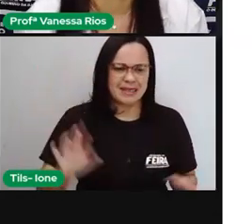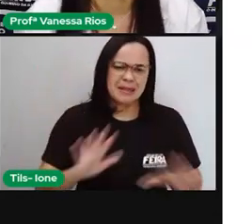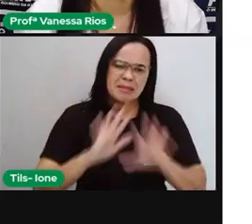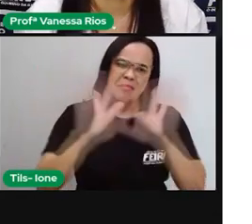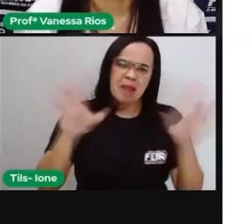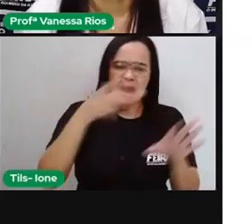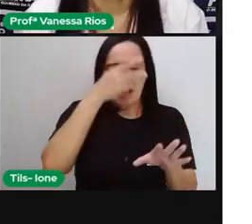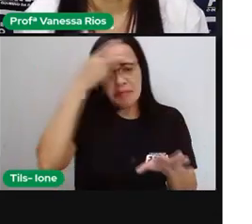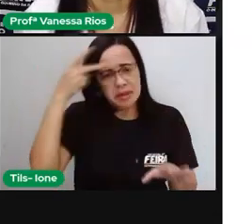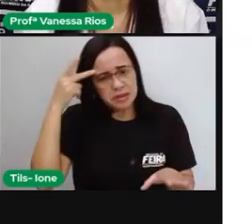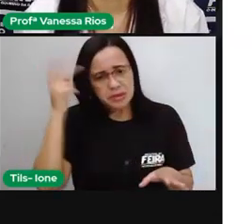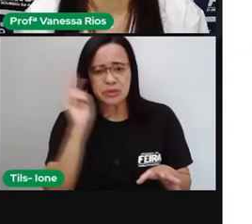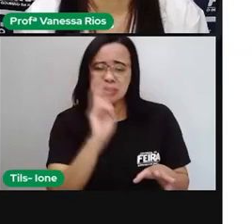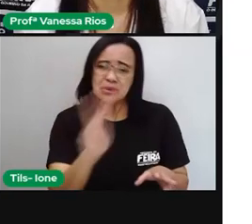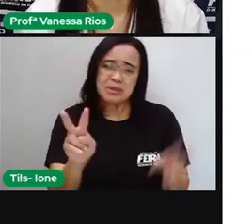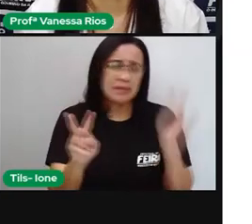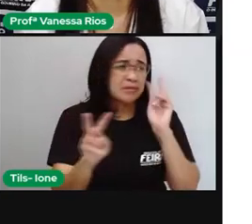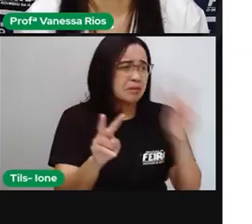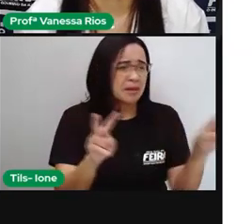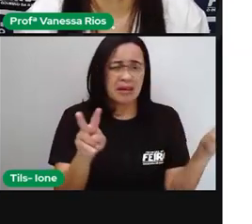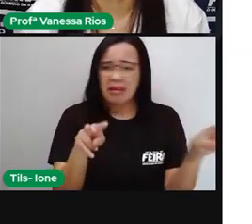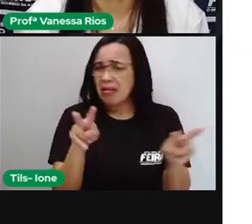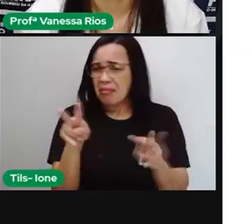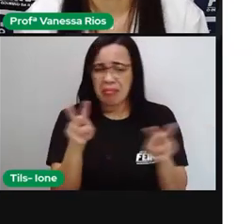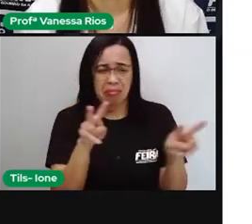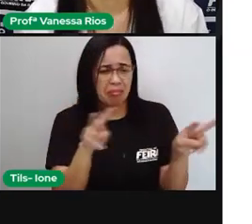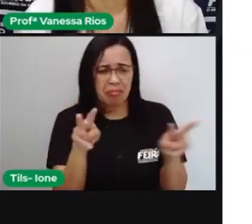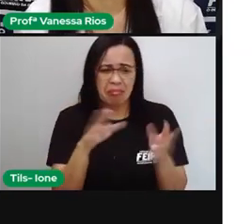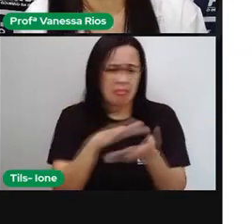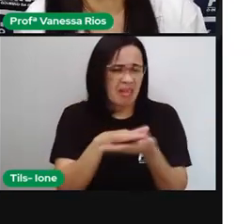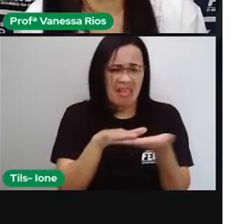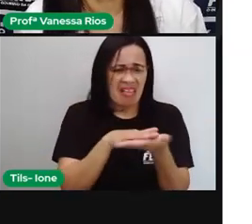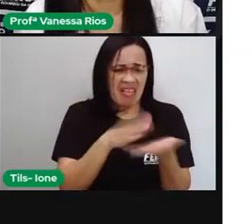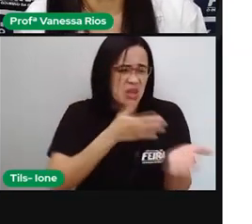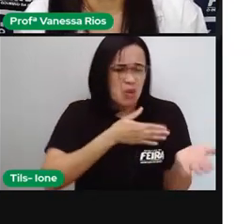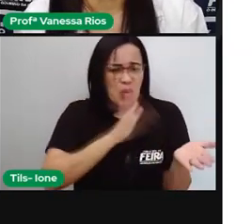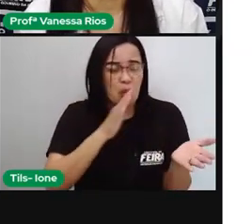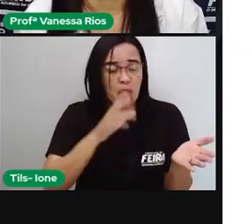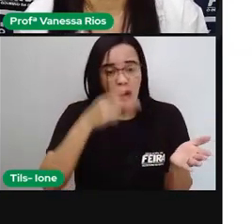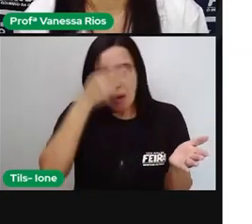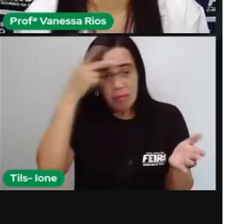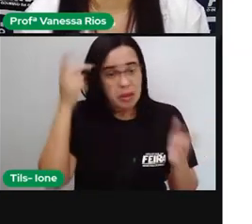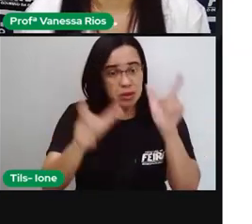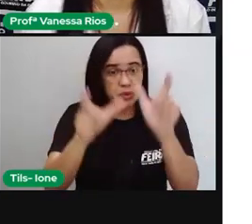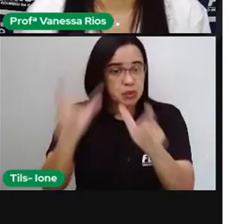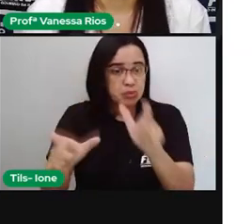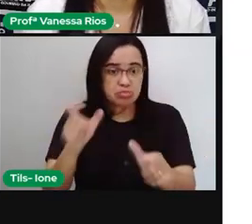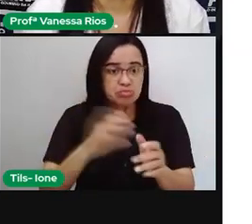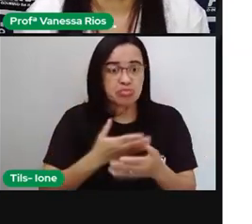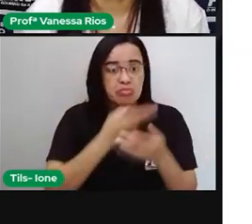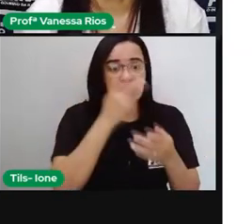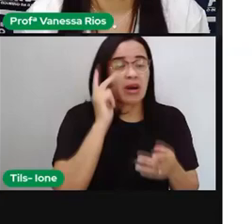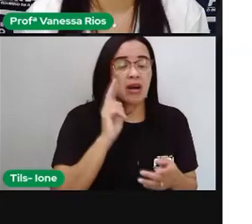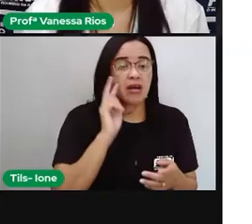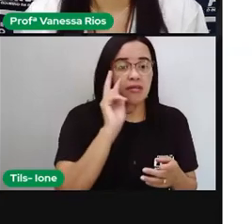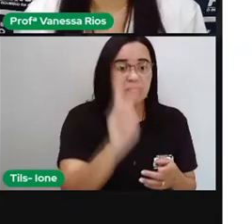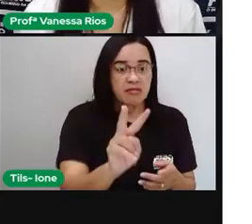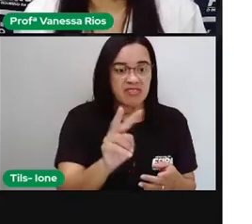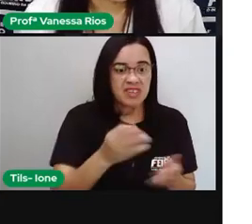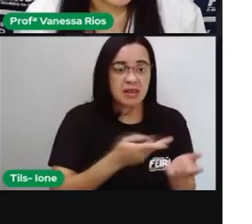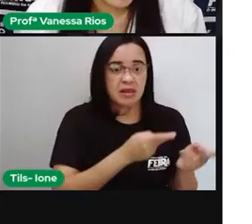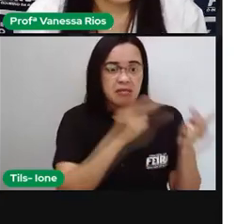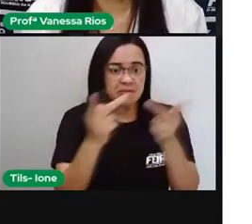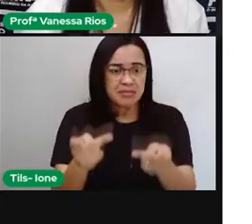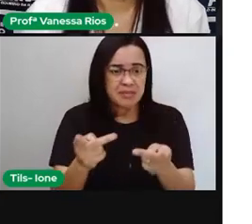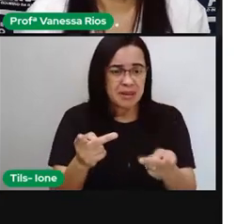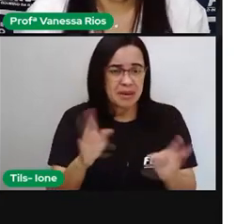ainda existia, né, toda uma questão de entendimento, de interpretação, e observando as obras de Miró, muitas pessoas não